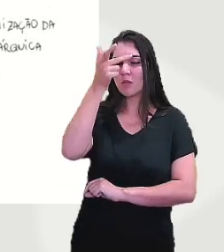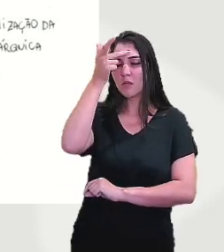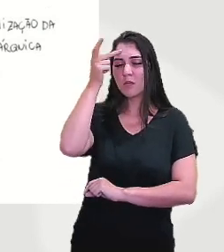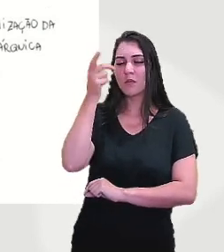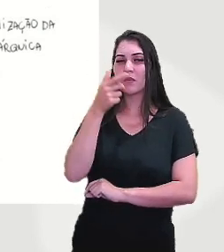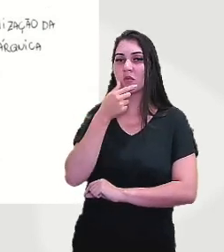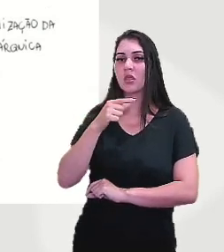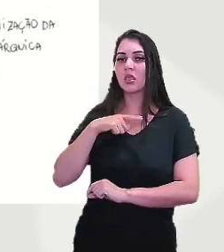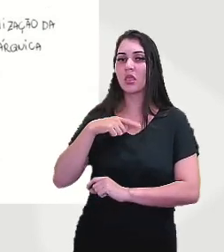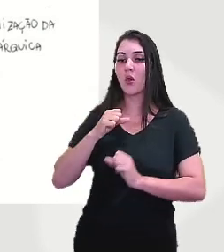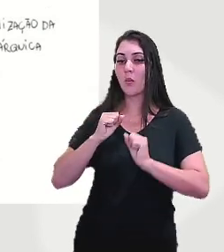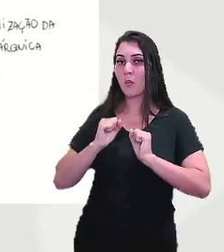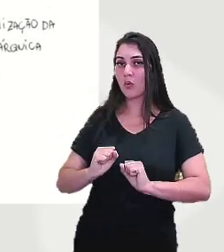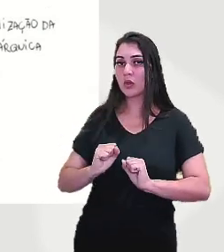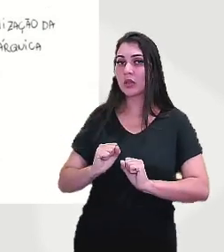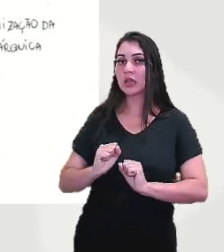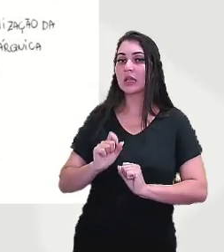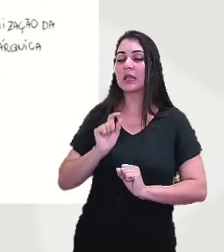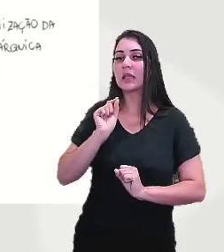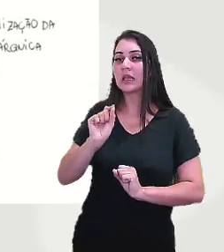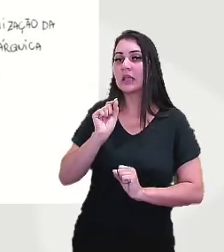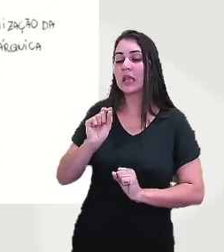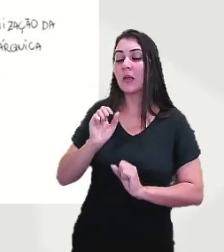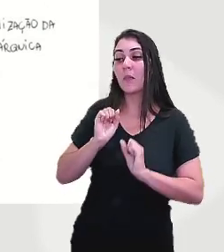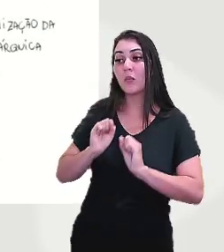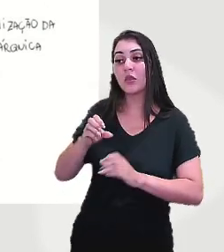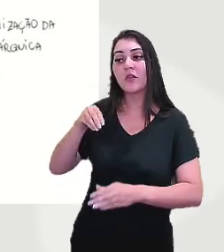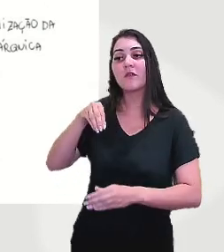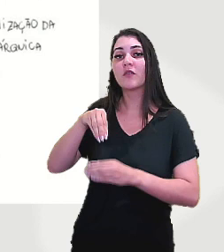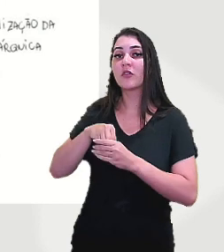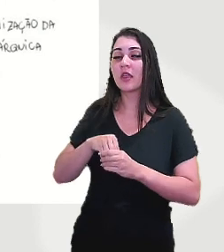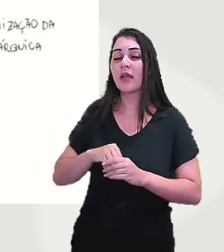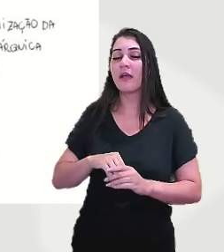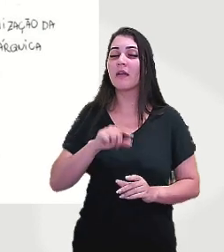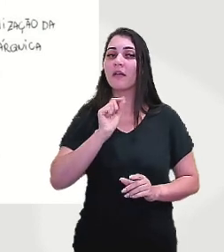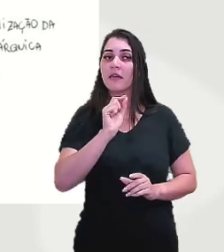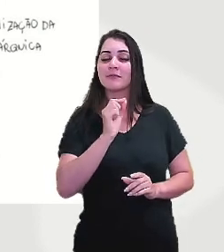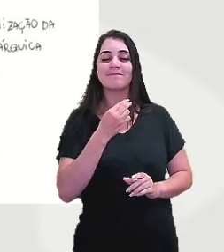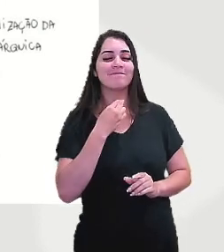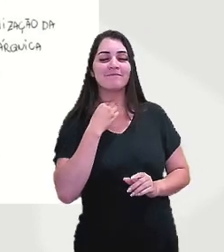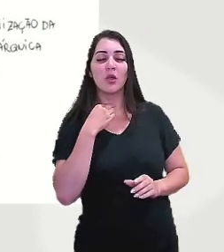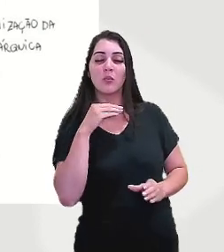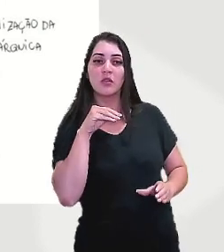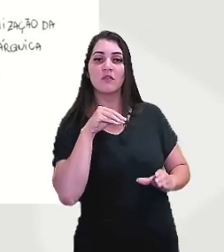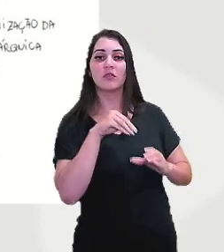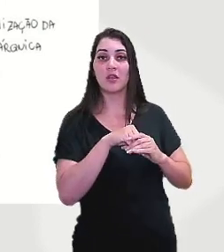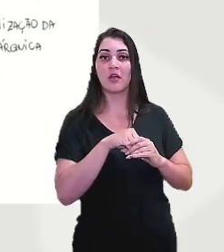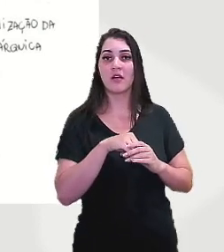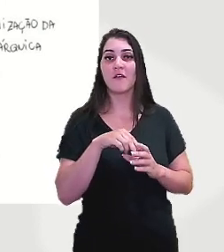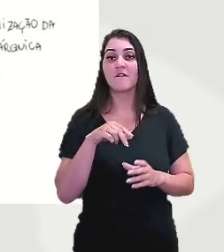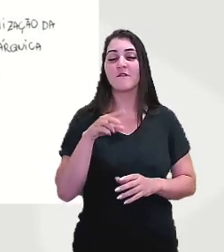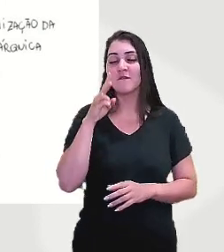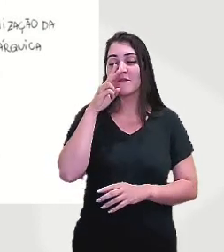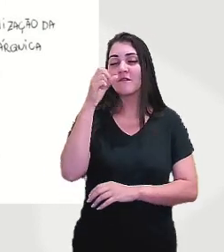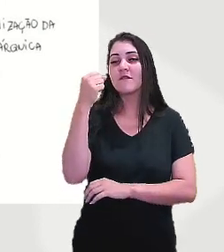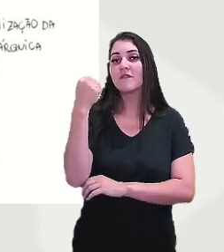sobre quem podia votar, quem não podia votar, era muito forte. Então,